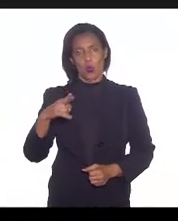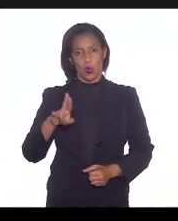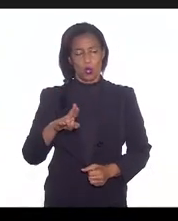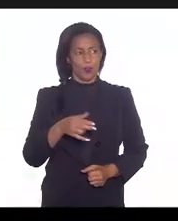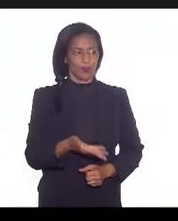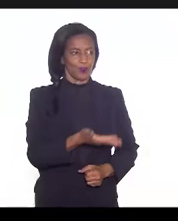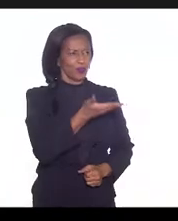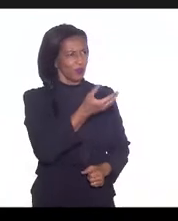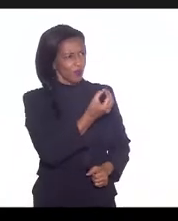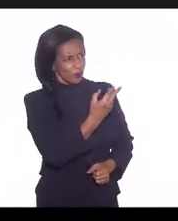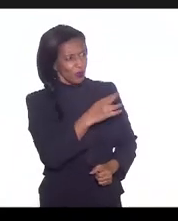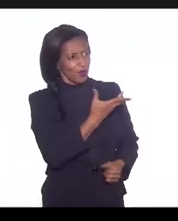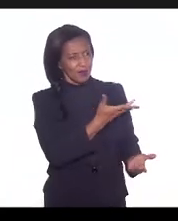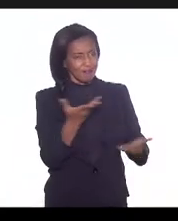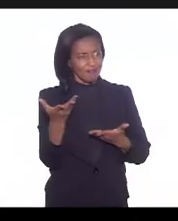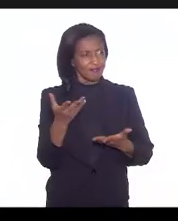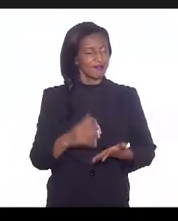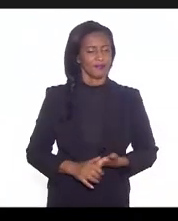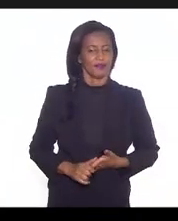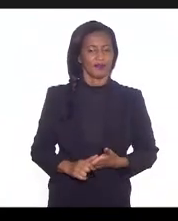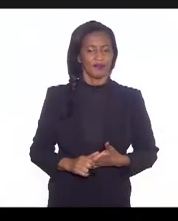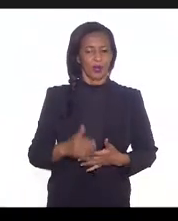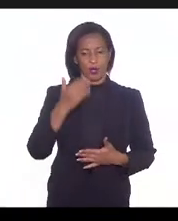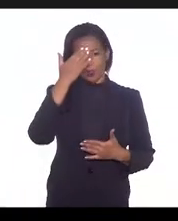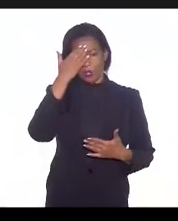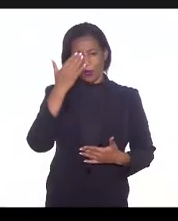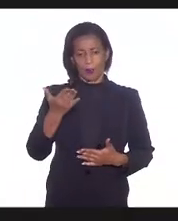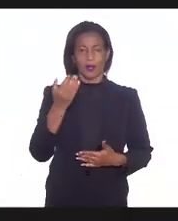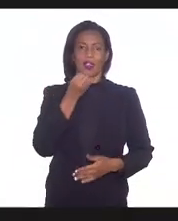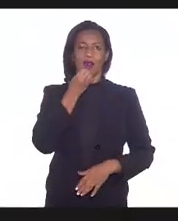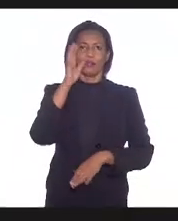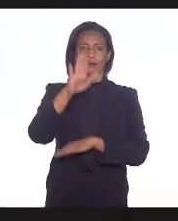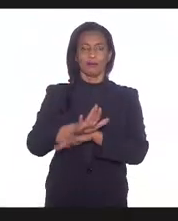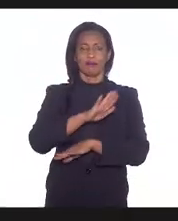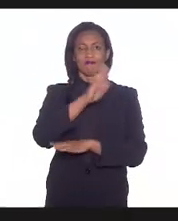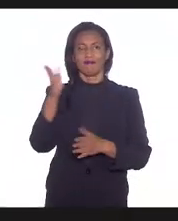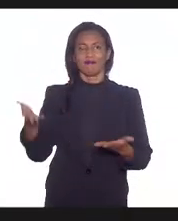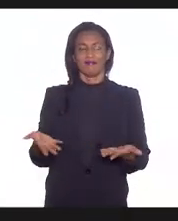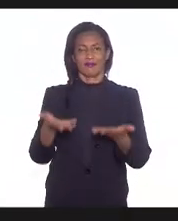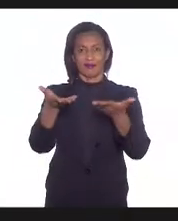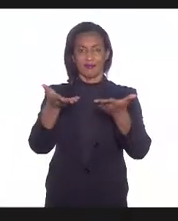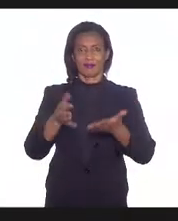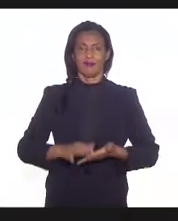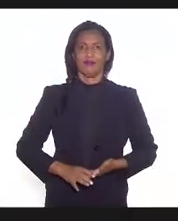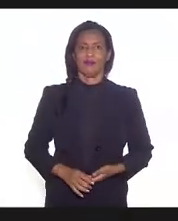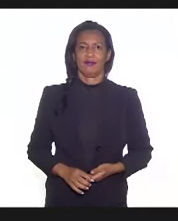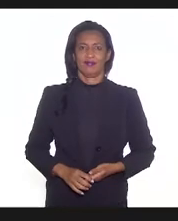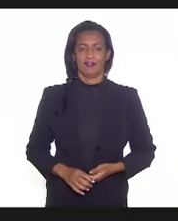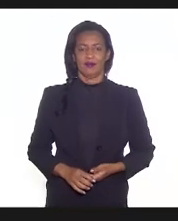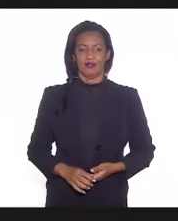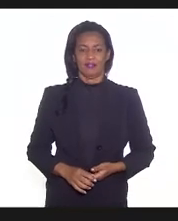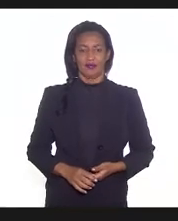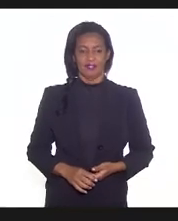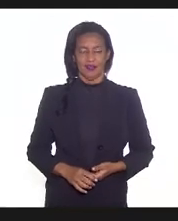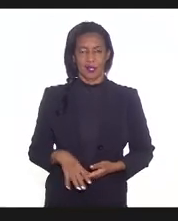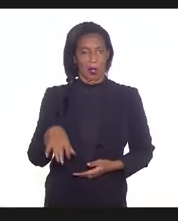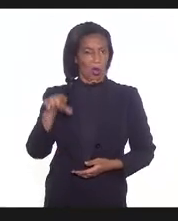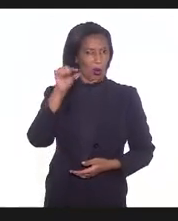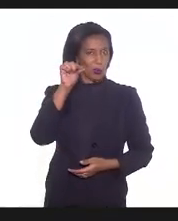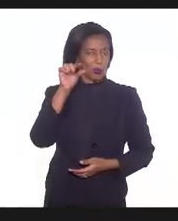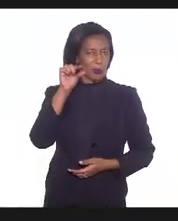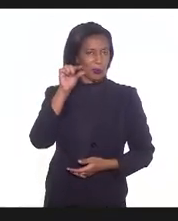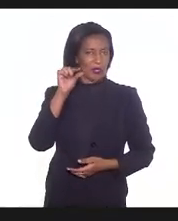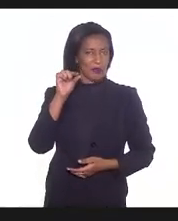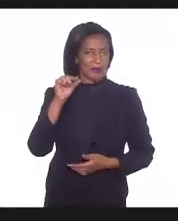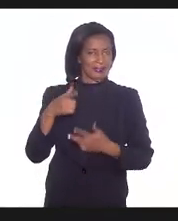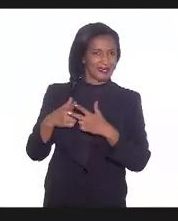Geralda por favor Obrigada boa tarde tarde a todos desculpe o pequeno problema técnico